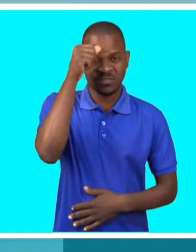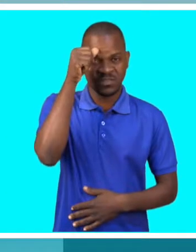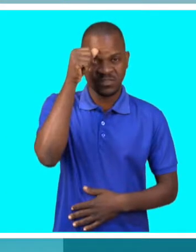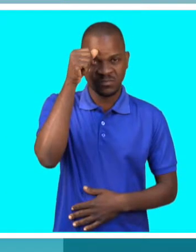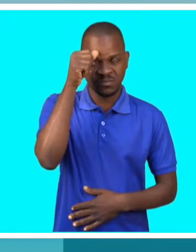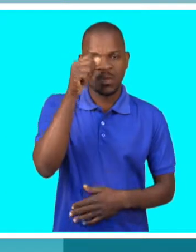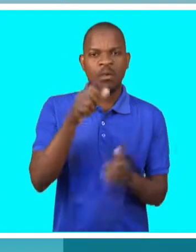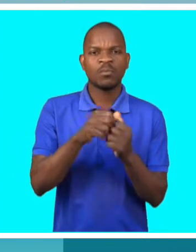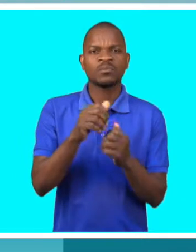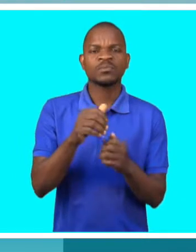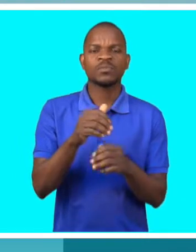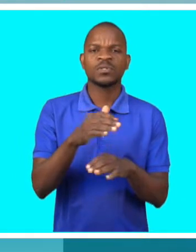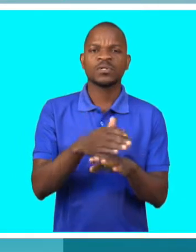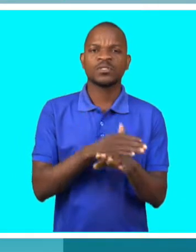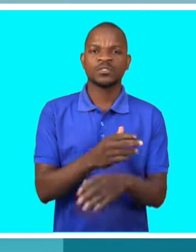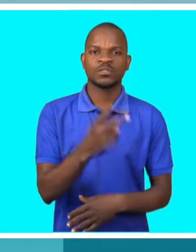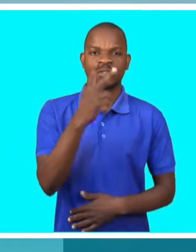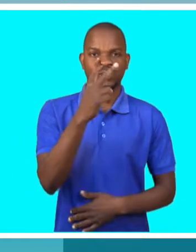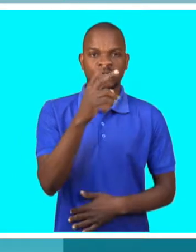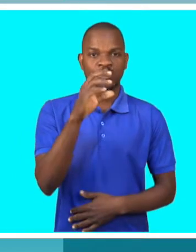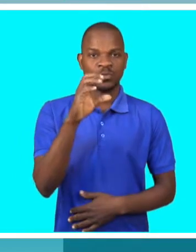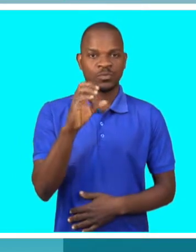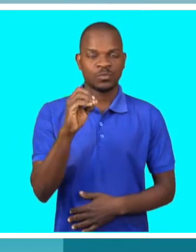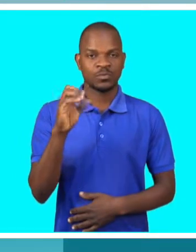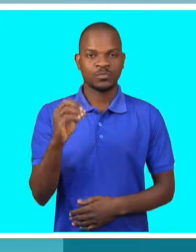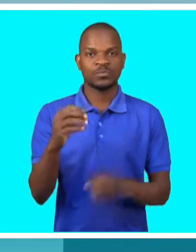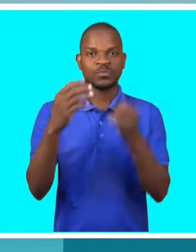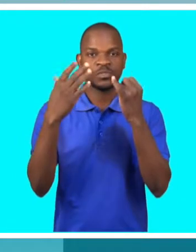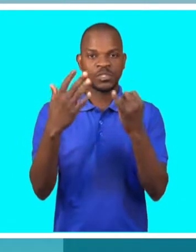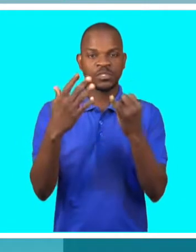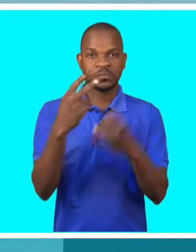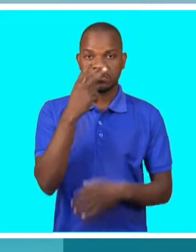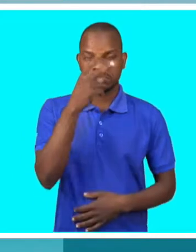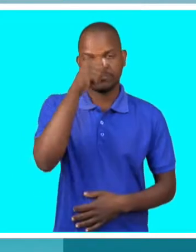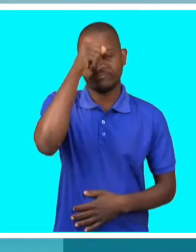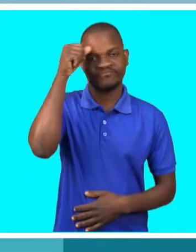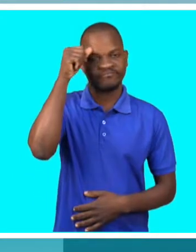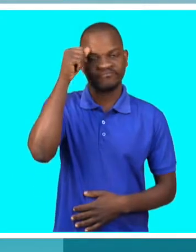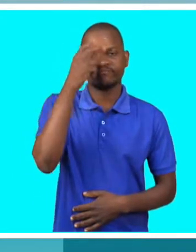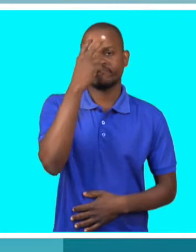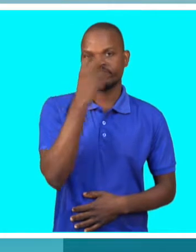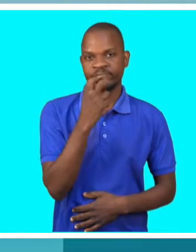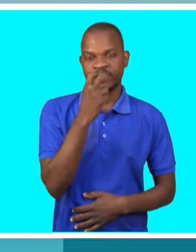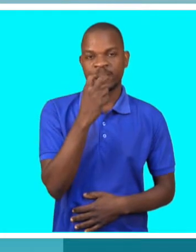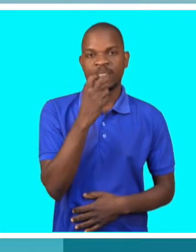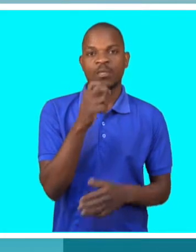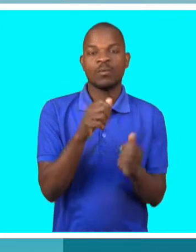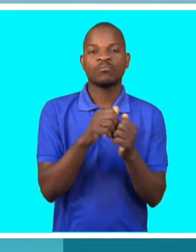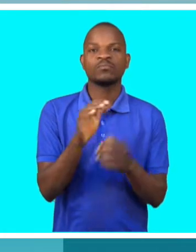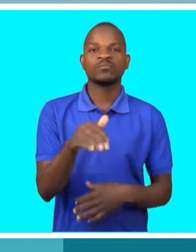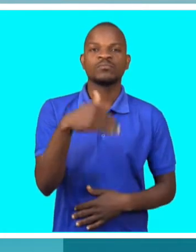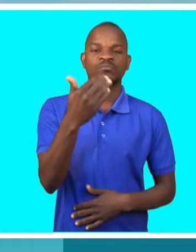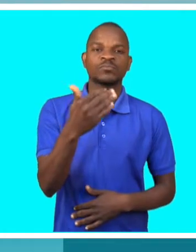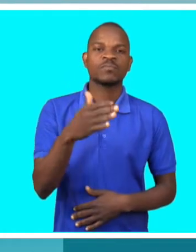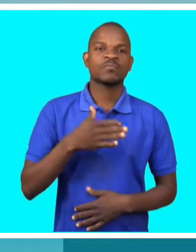em 2006 já não conseguia enxergar. Foi quando a